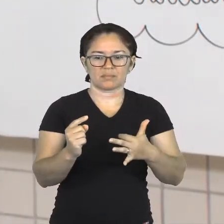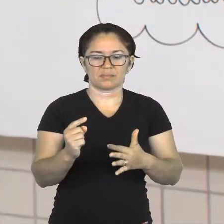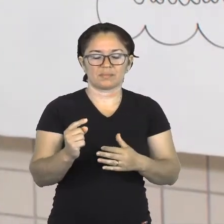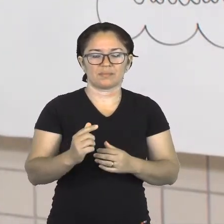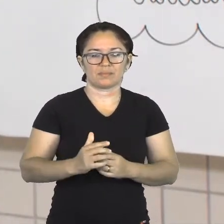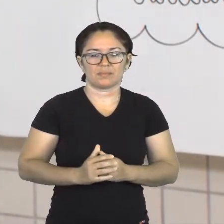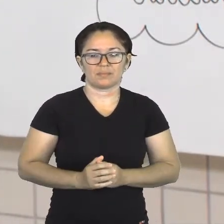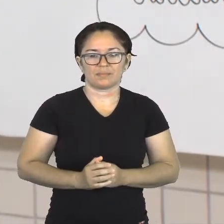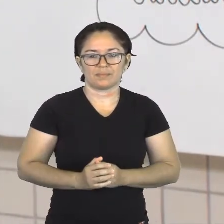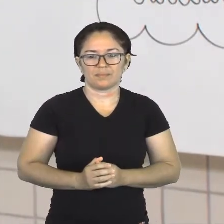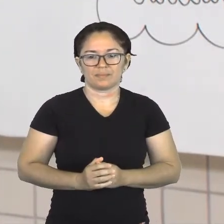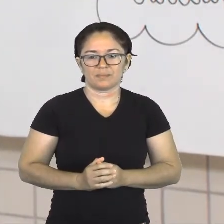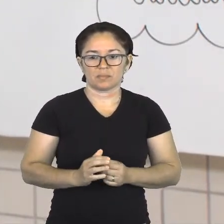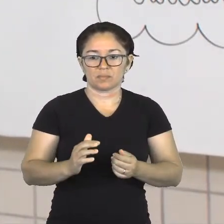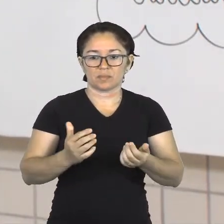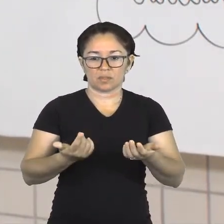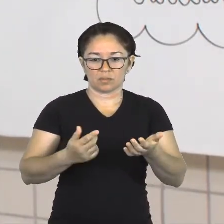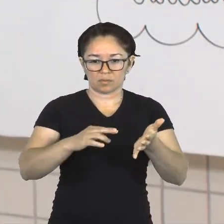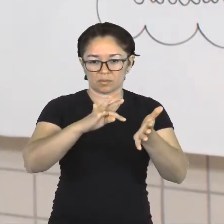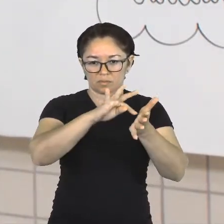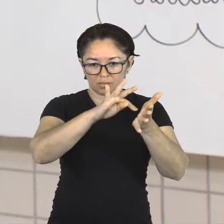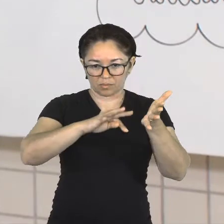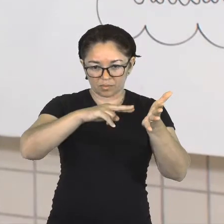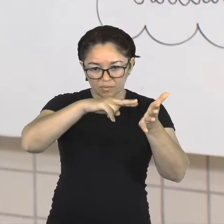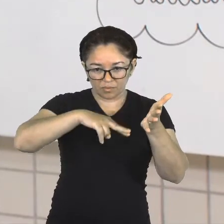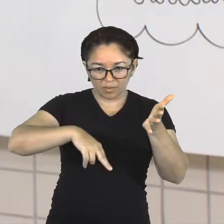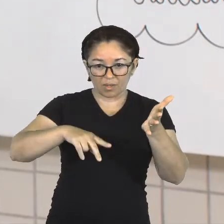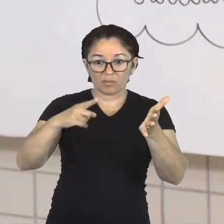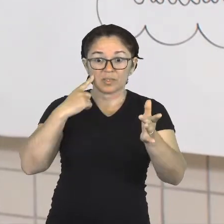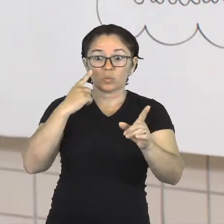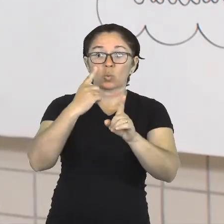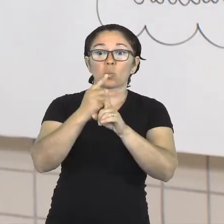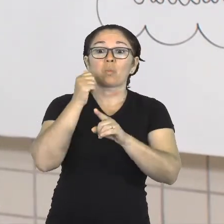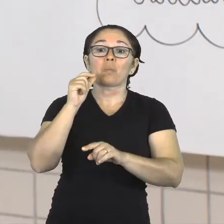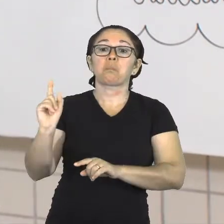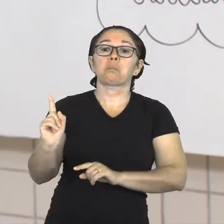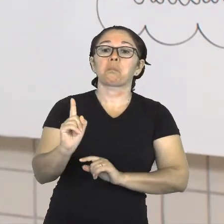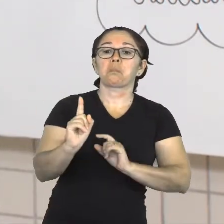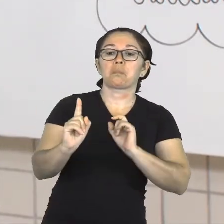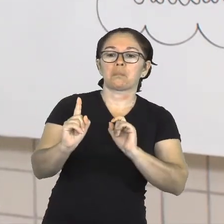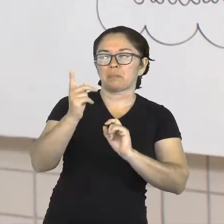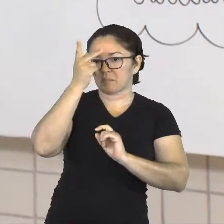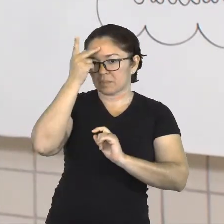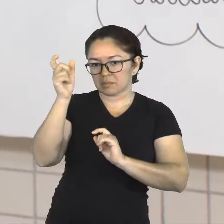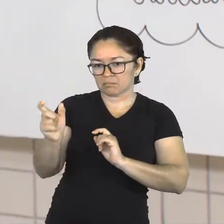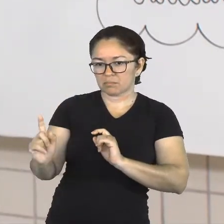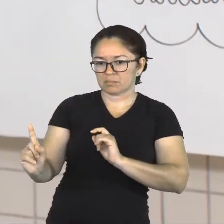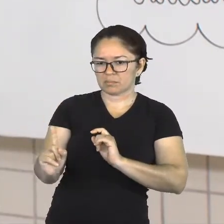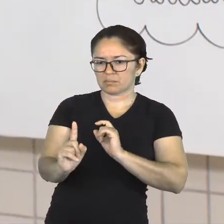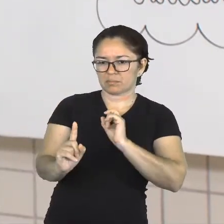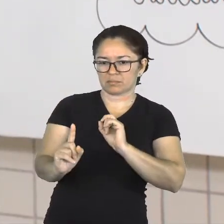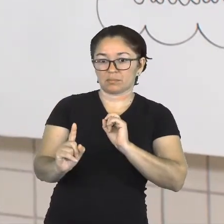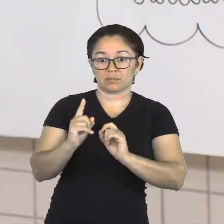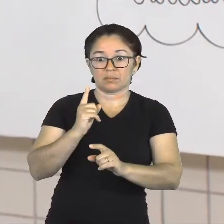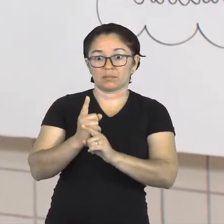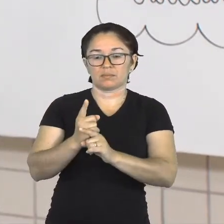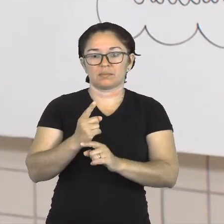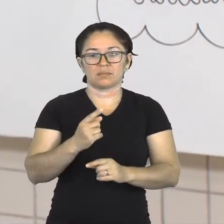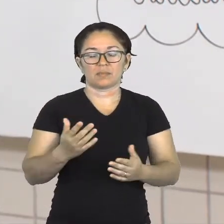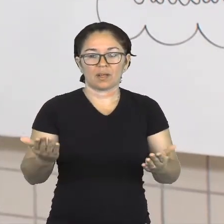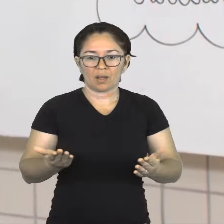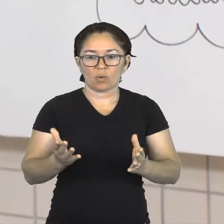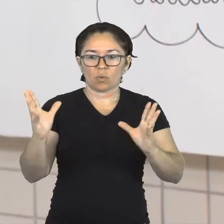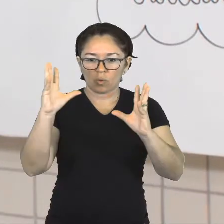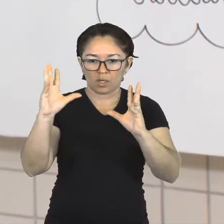está na capa. Quando a gente ler o texto, vocês vão ver, certo? E aí eu trouxe para vocês uma resenha que vai